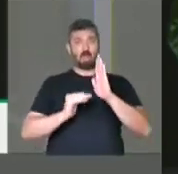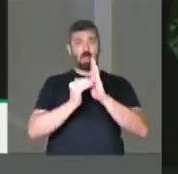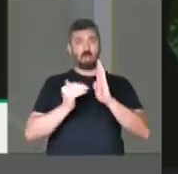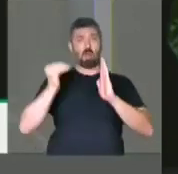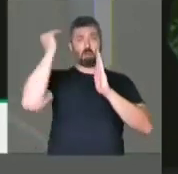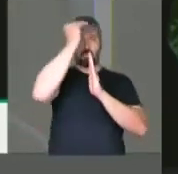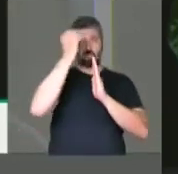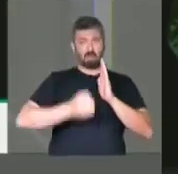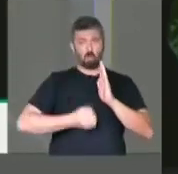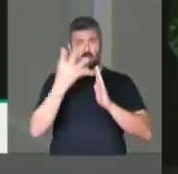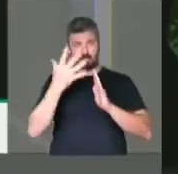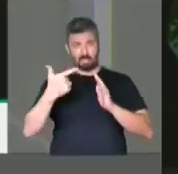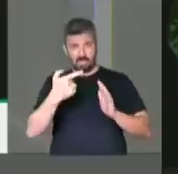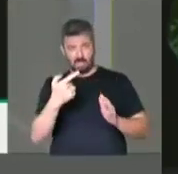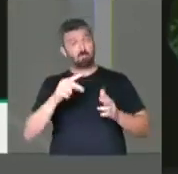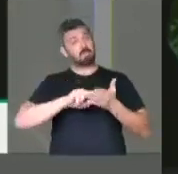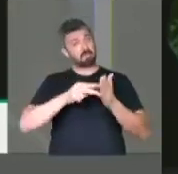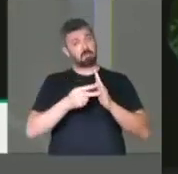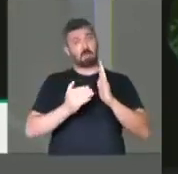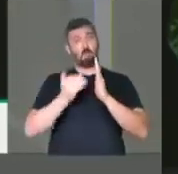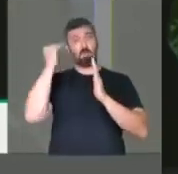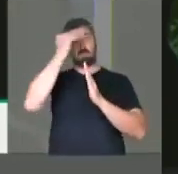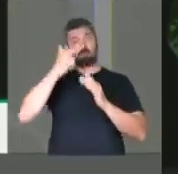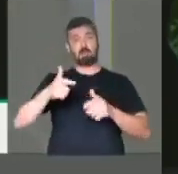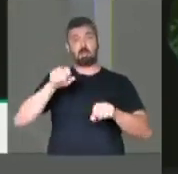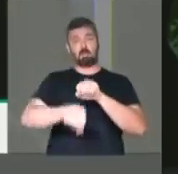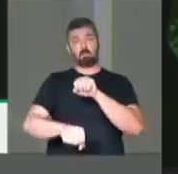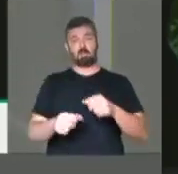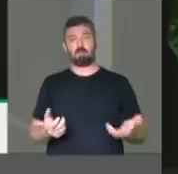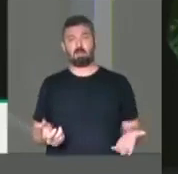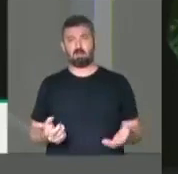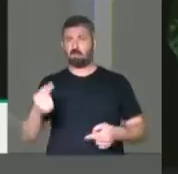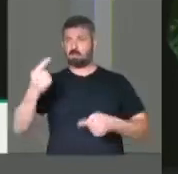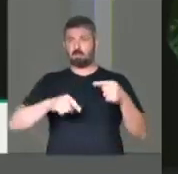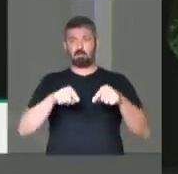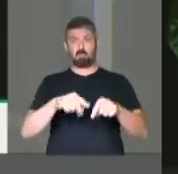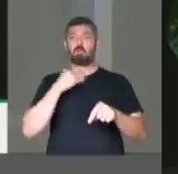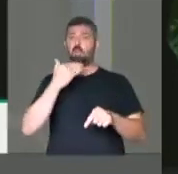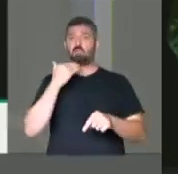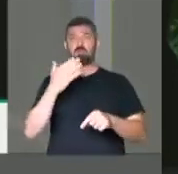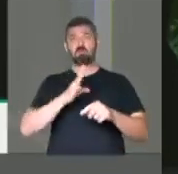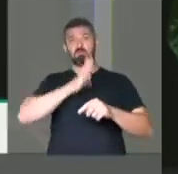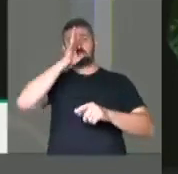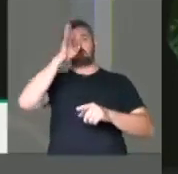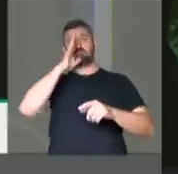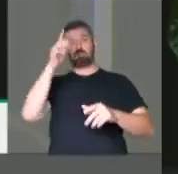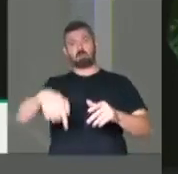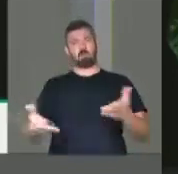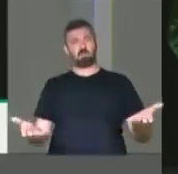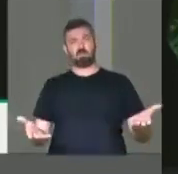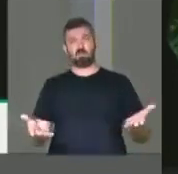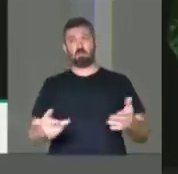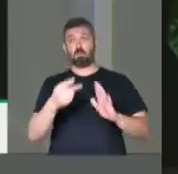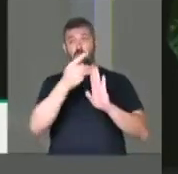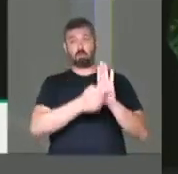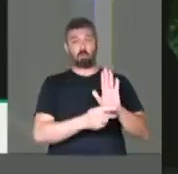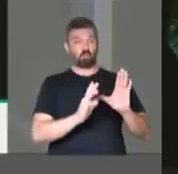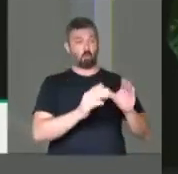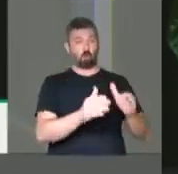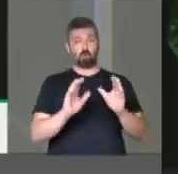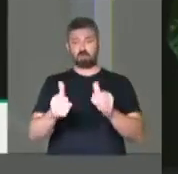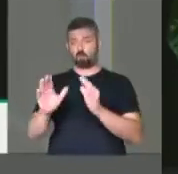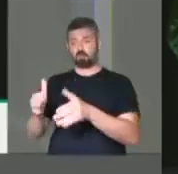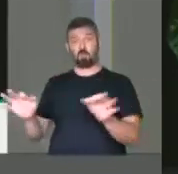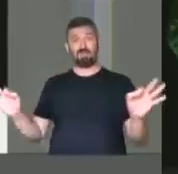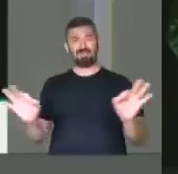e aumentar o número de homicídios. Então não faz sentido fazer esse debate formar só dada nessa casa. Um projeto que não passou por nenhuma